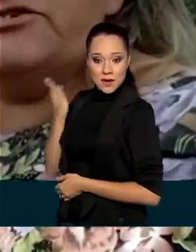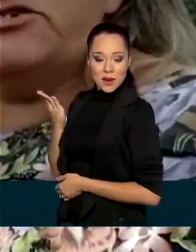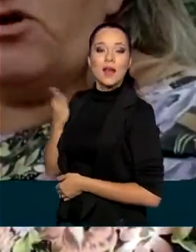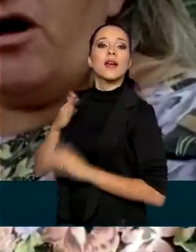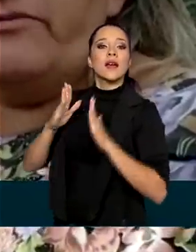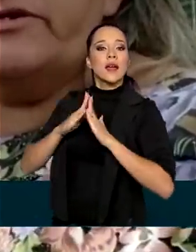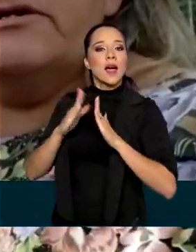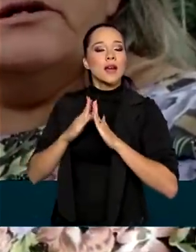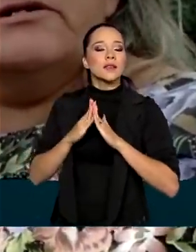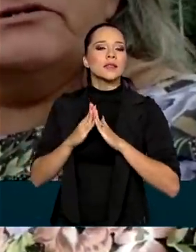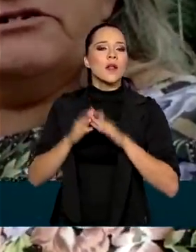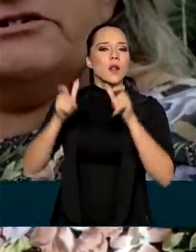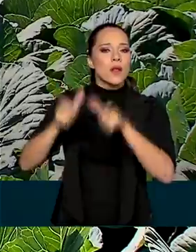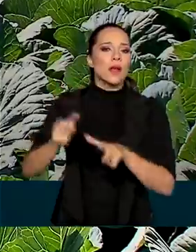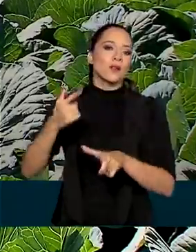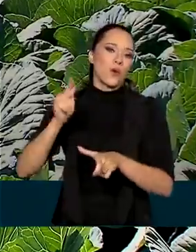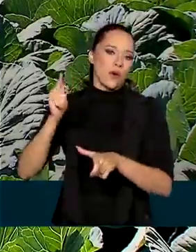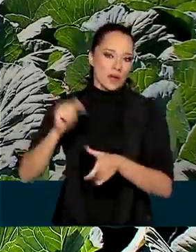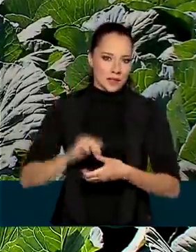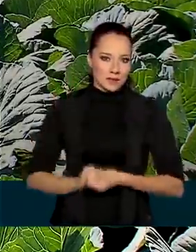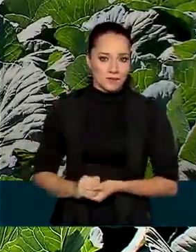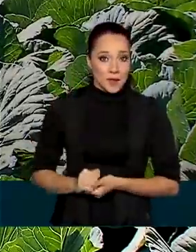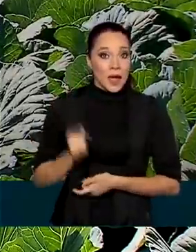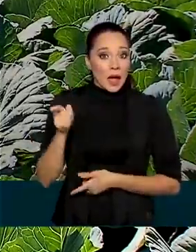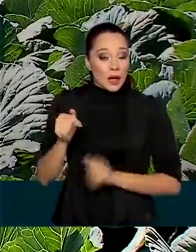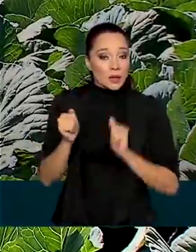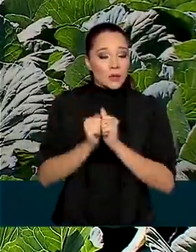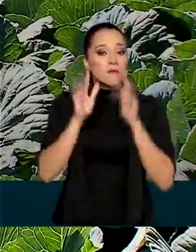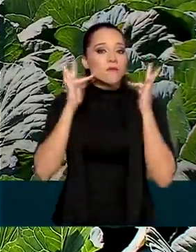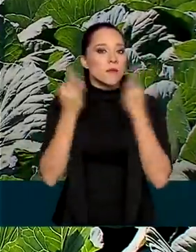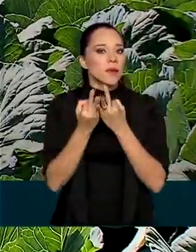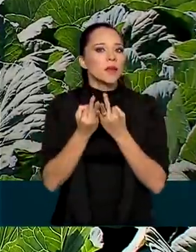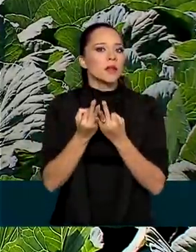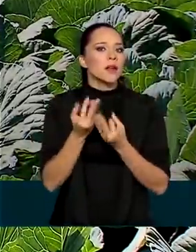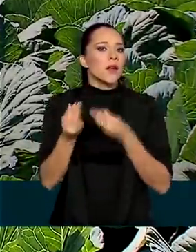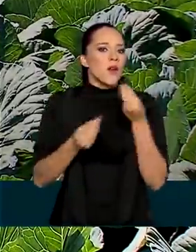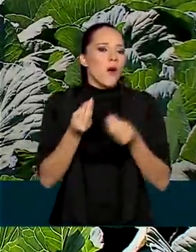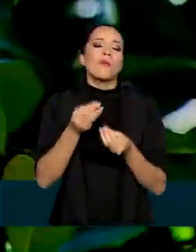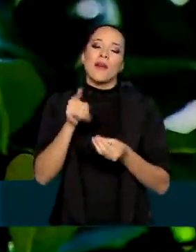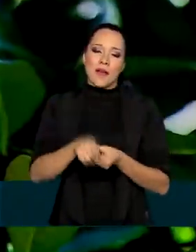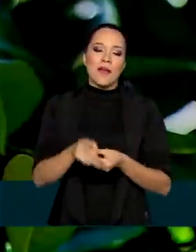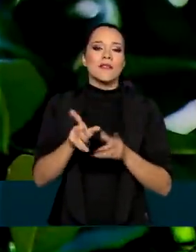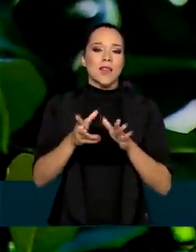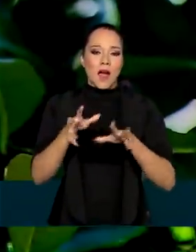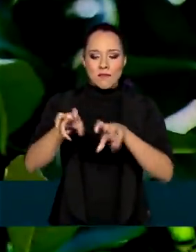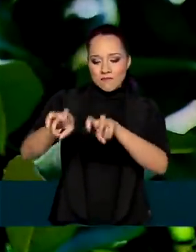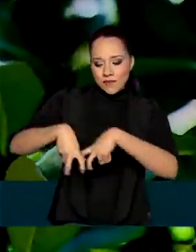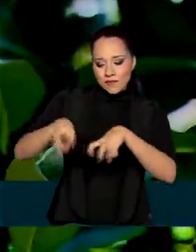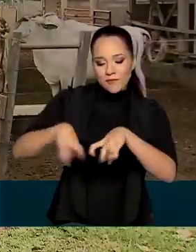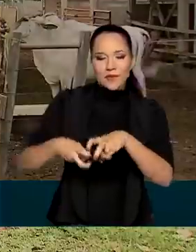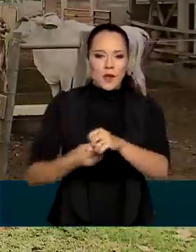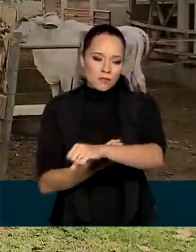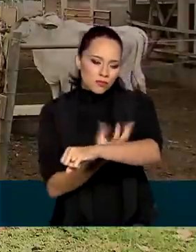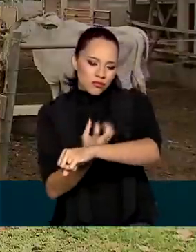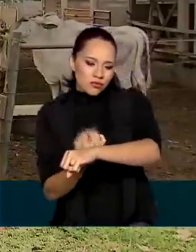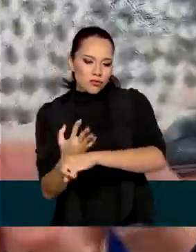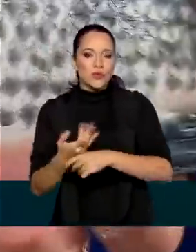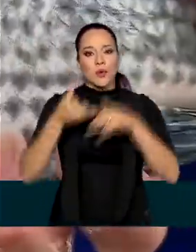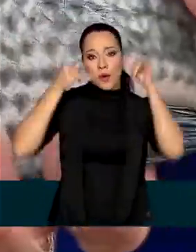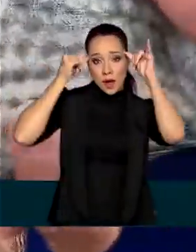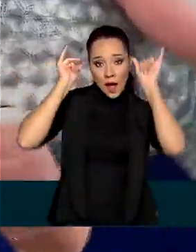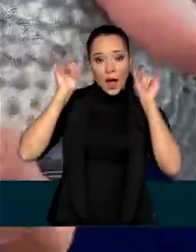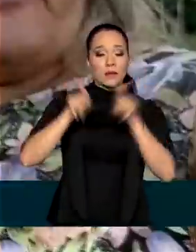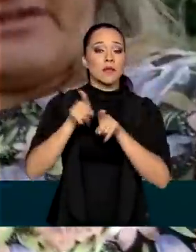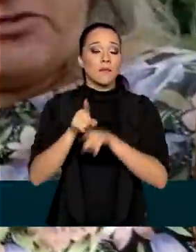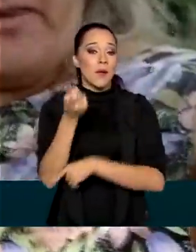que mora num assentamento em Goiás. Ela e a família vivem da agricultura familiar. Plantam hortaliças, criam gado